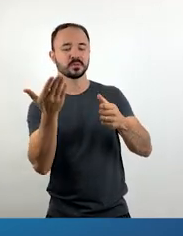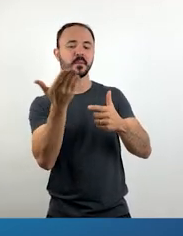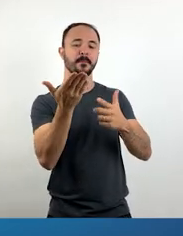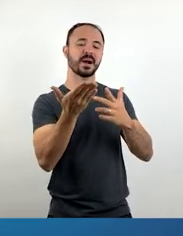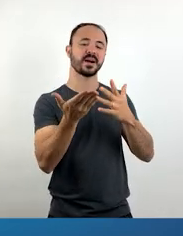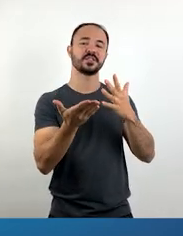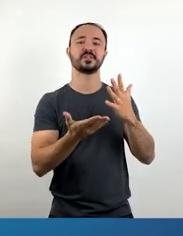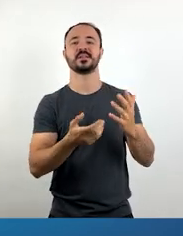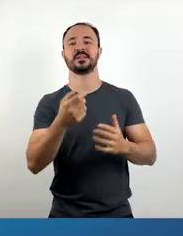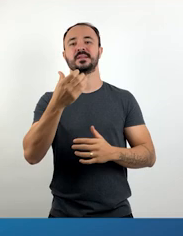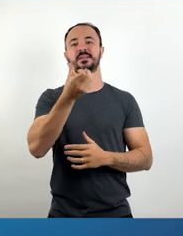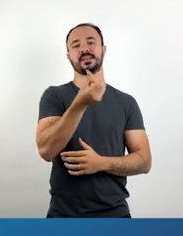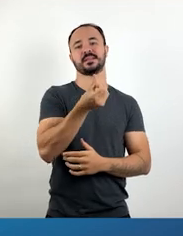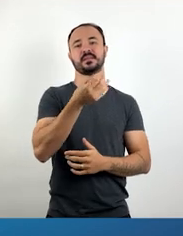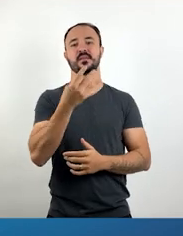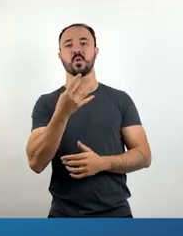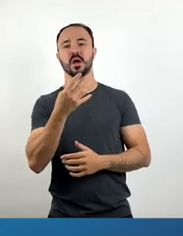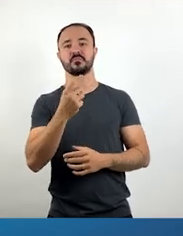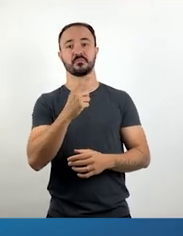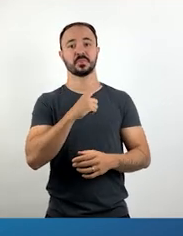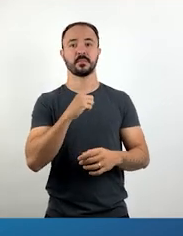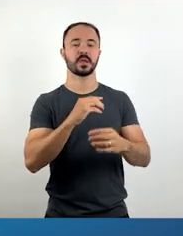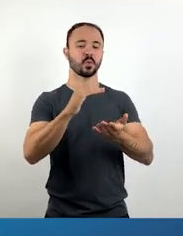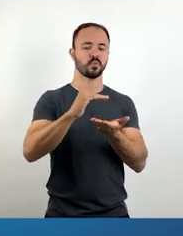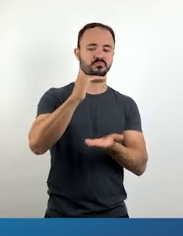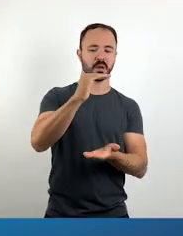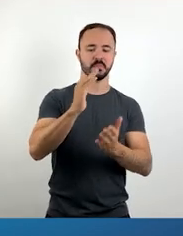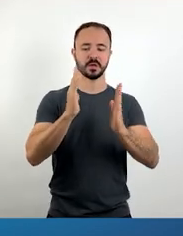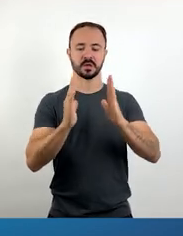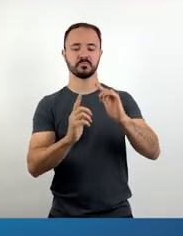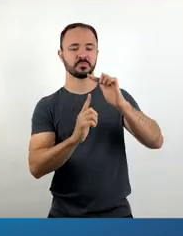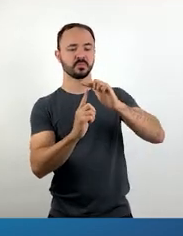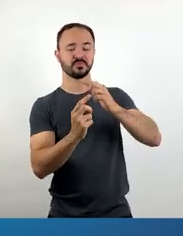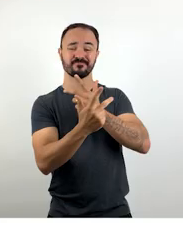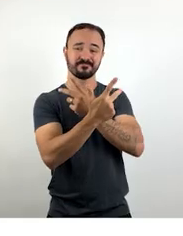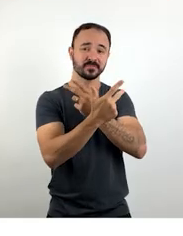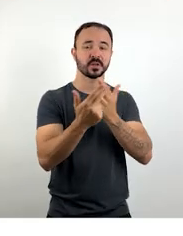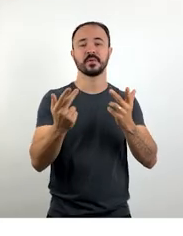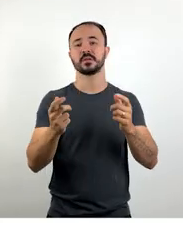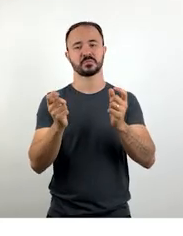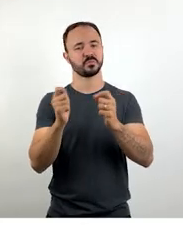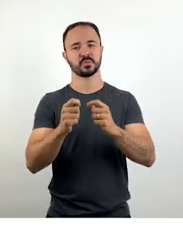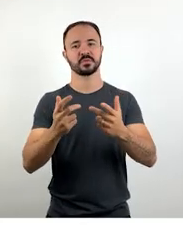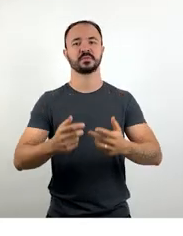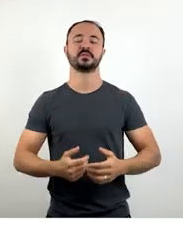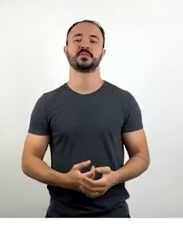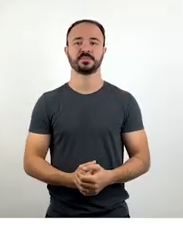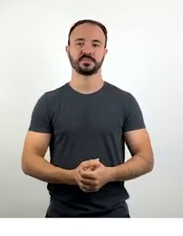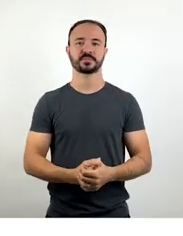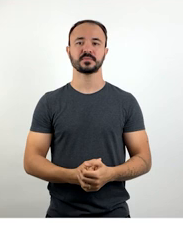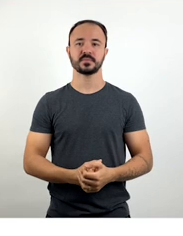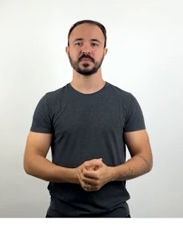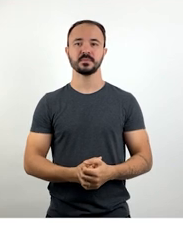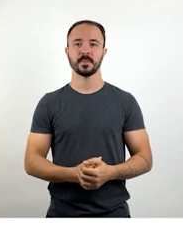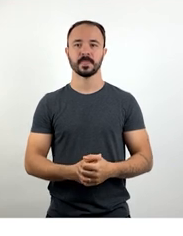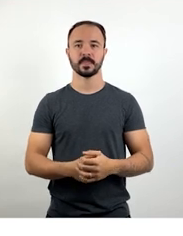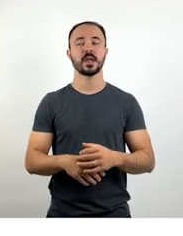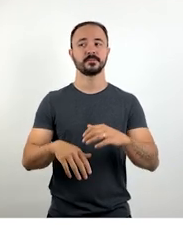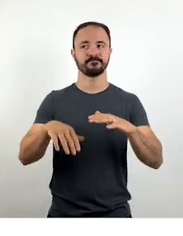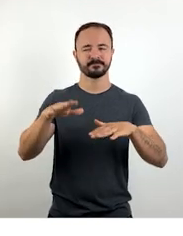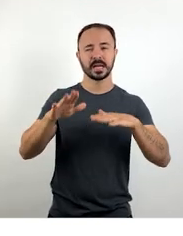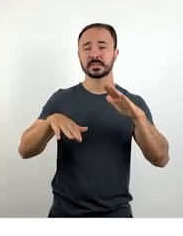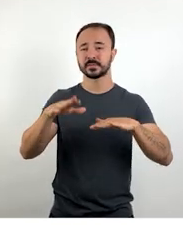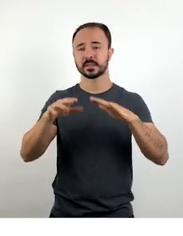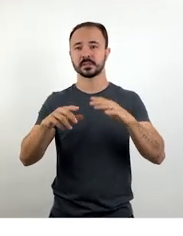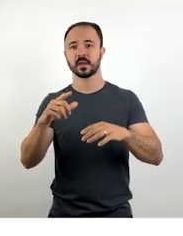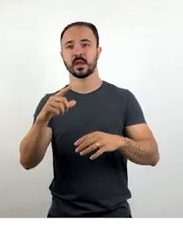formatos entre 11x15 ou 13,5x18 cm. Geralmente, as impressões